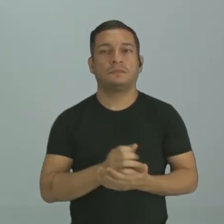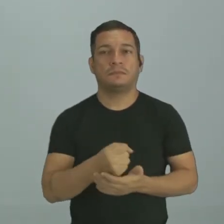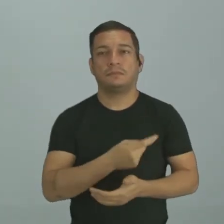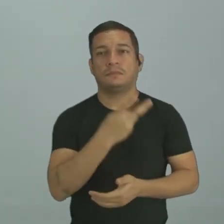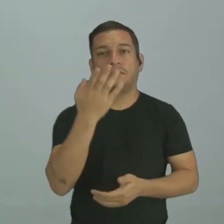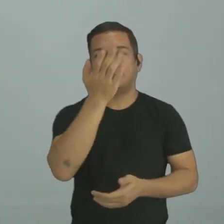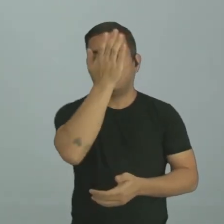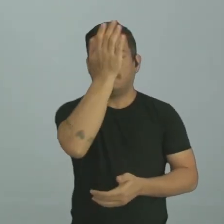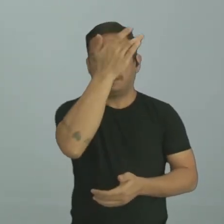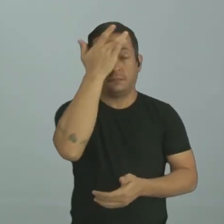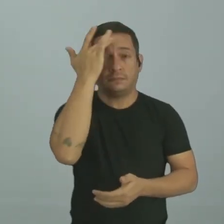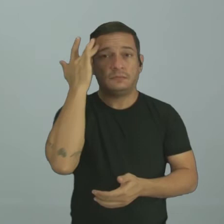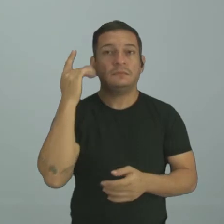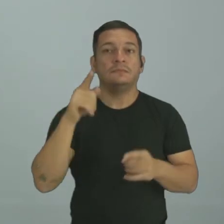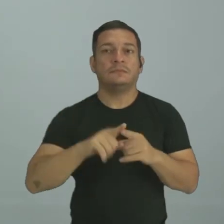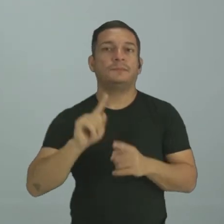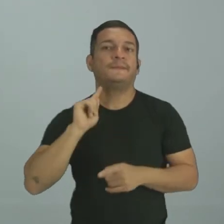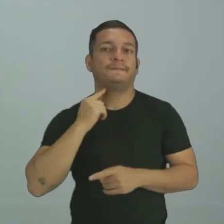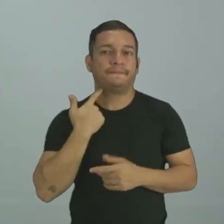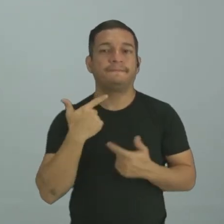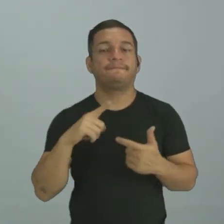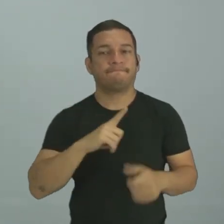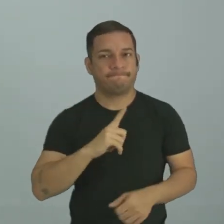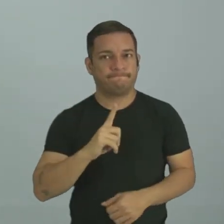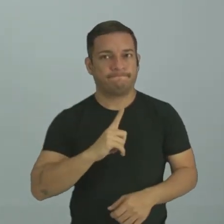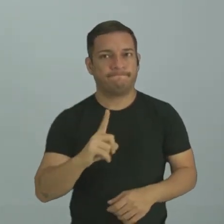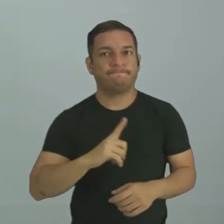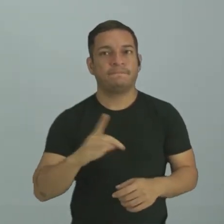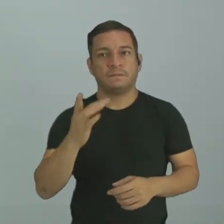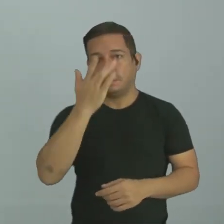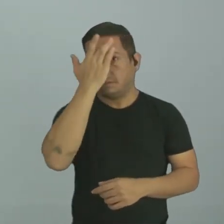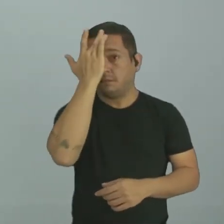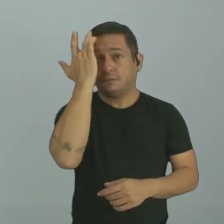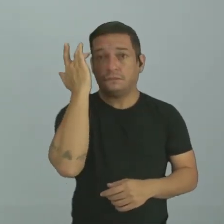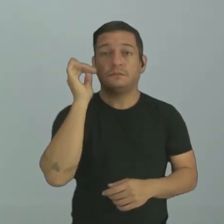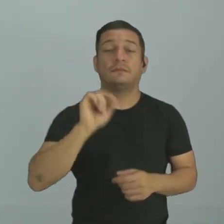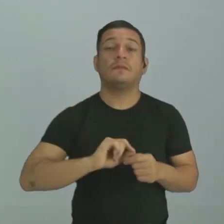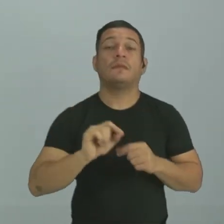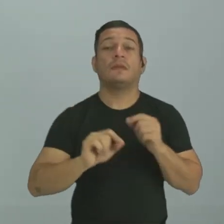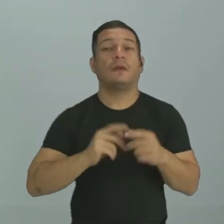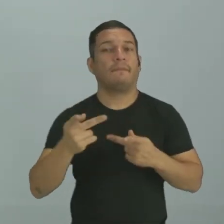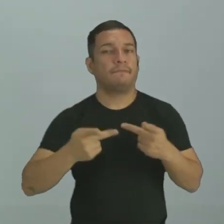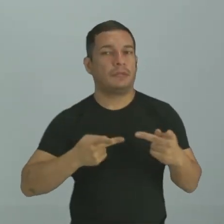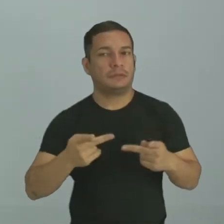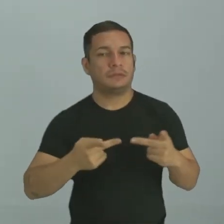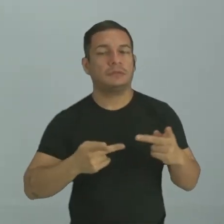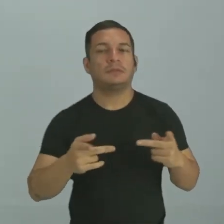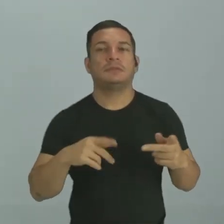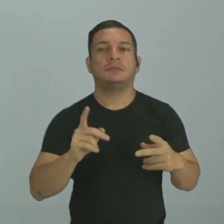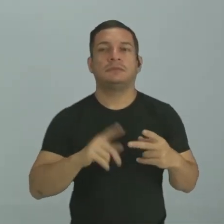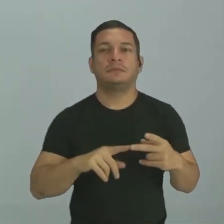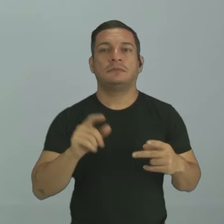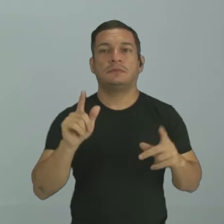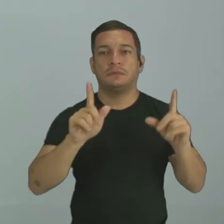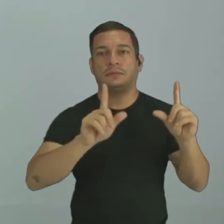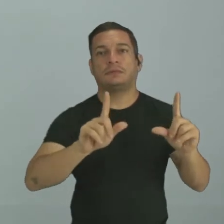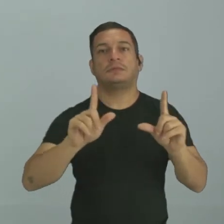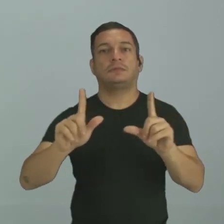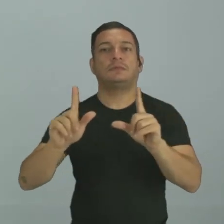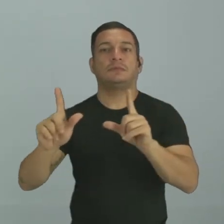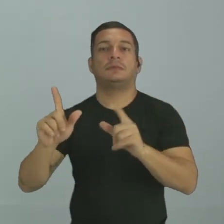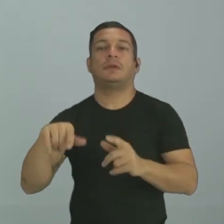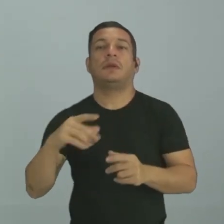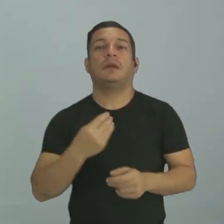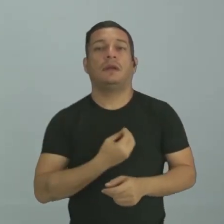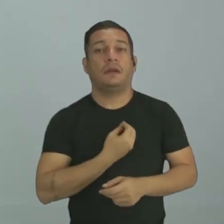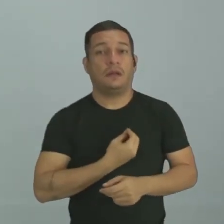que a poluição é bem nítida, né? Então, as pessoas fazem, sim, projetos. Essa tirinha faz